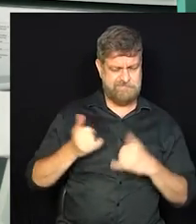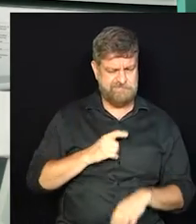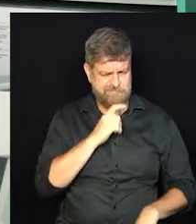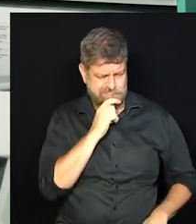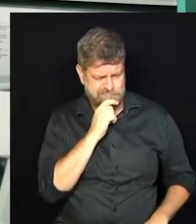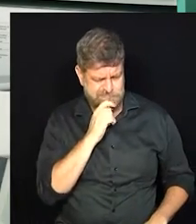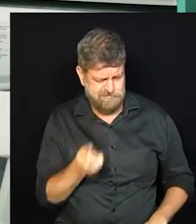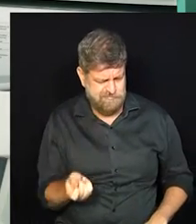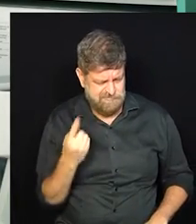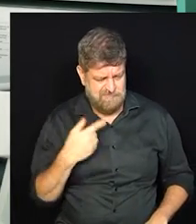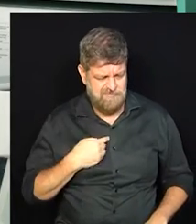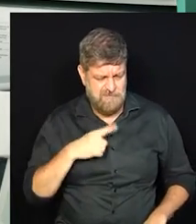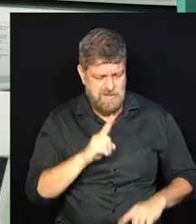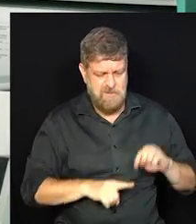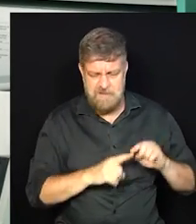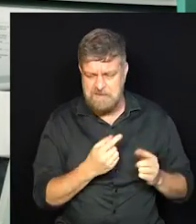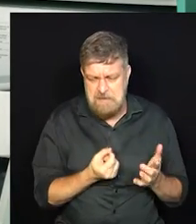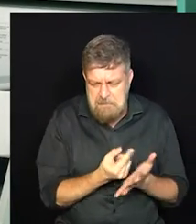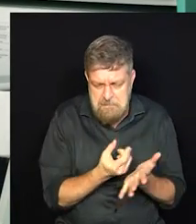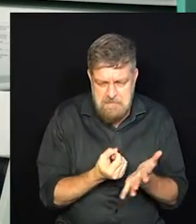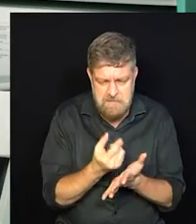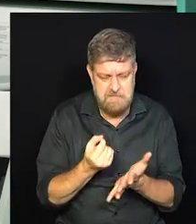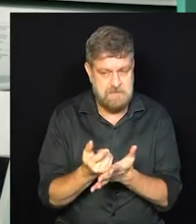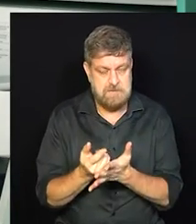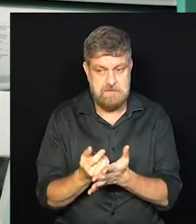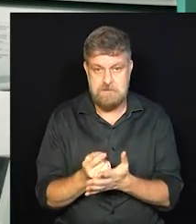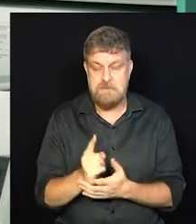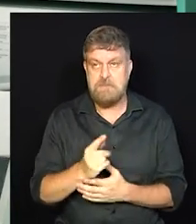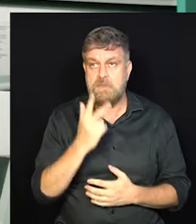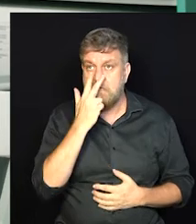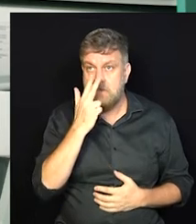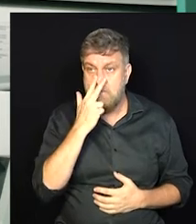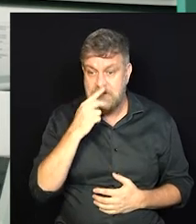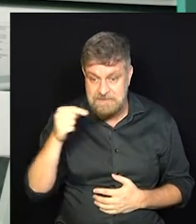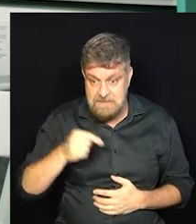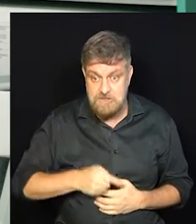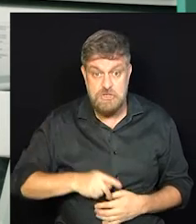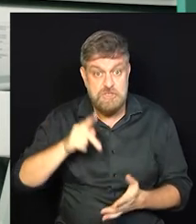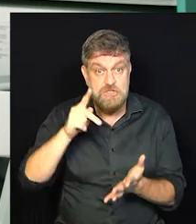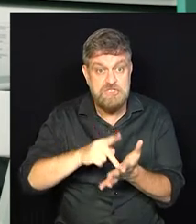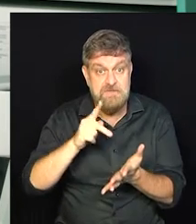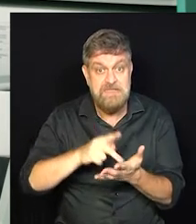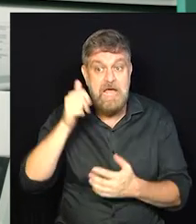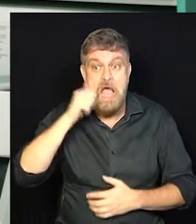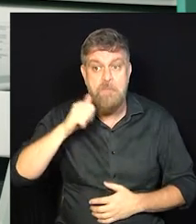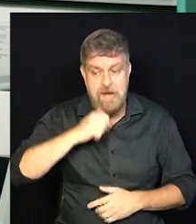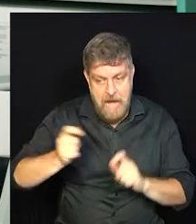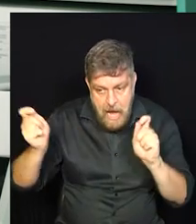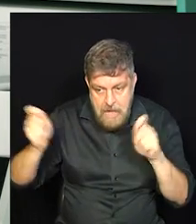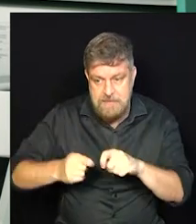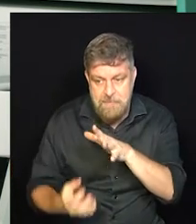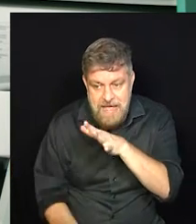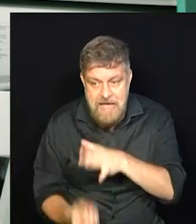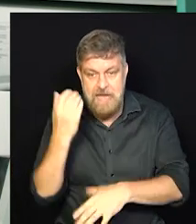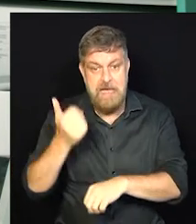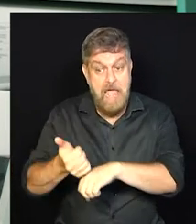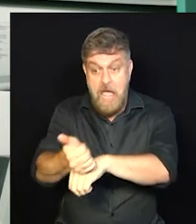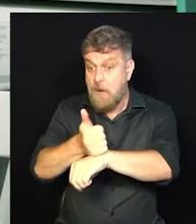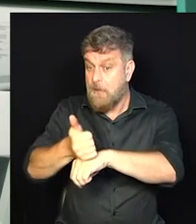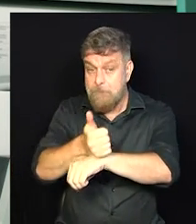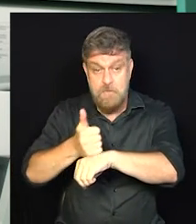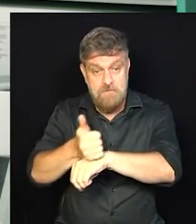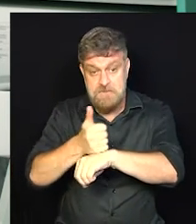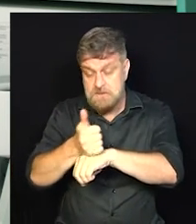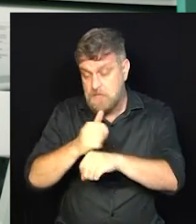isso, tipo, é para comprar minhas coisinhas. Então, não via, de fato, o grande potencial que a mulher tem como profissional,